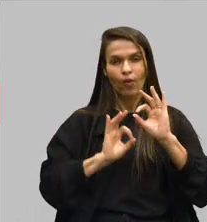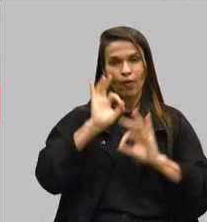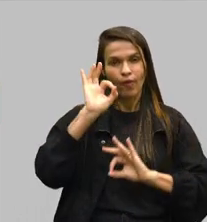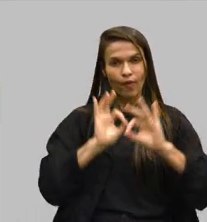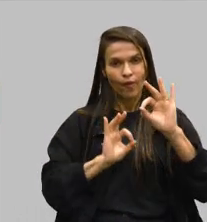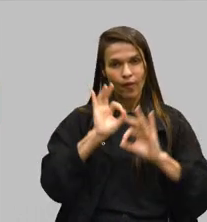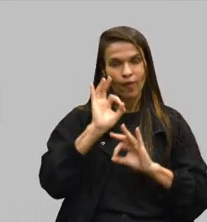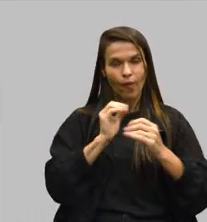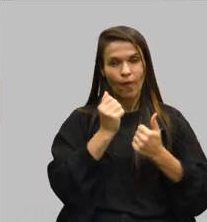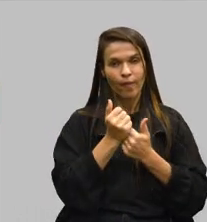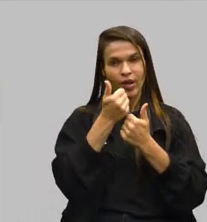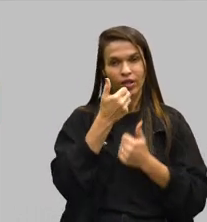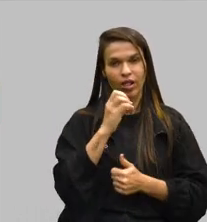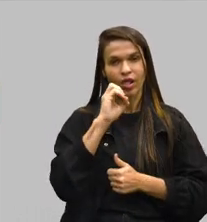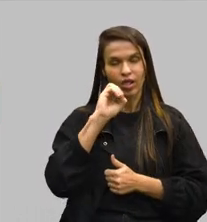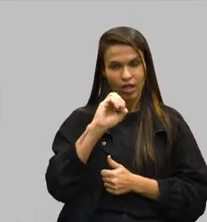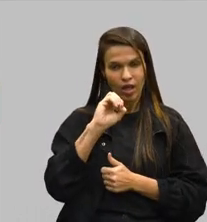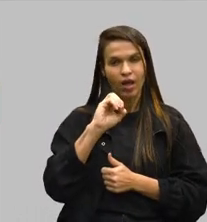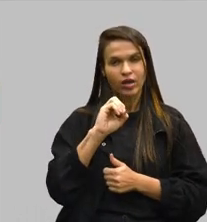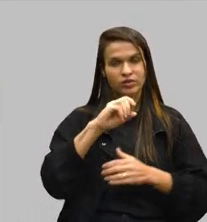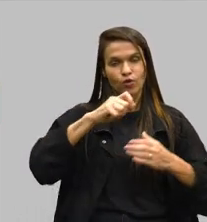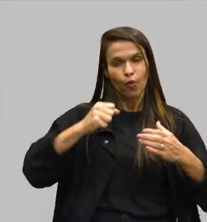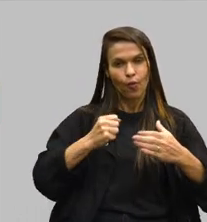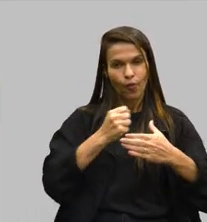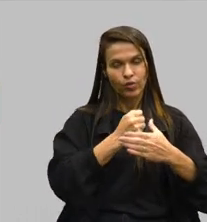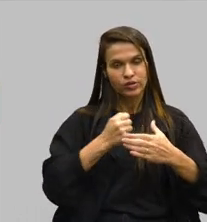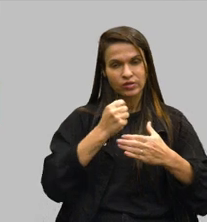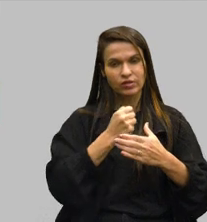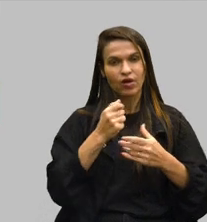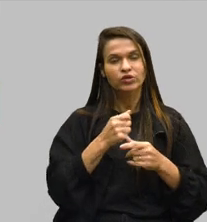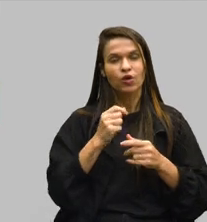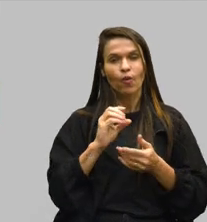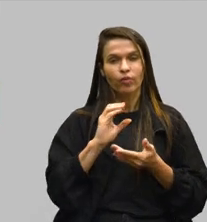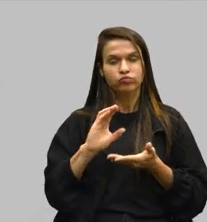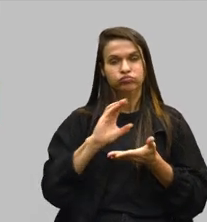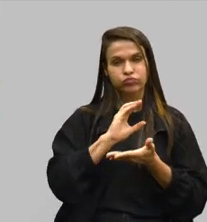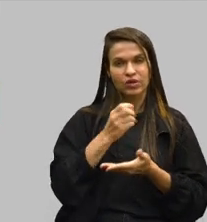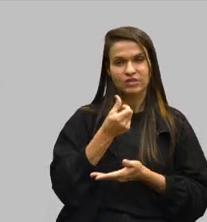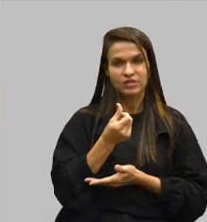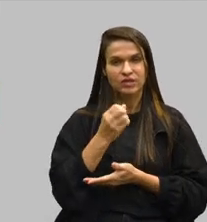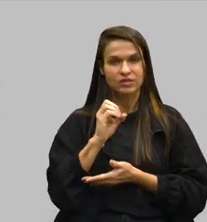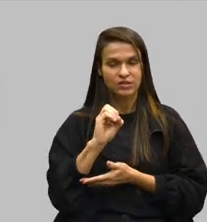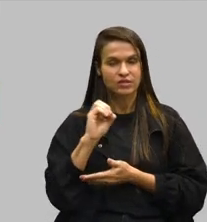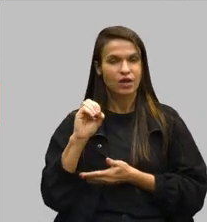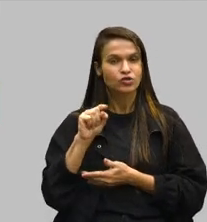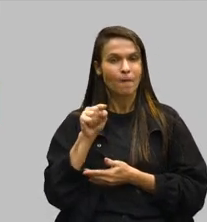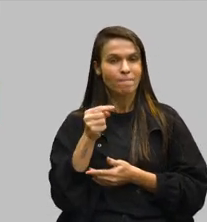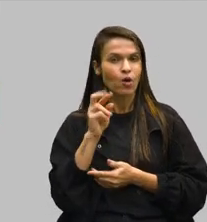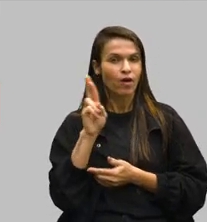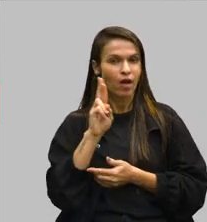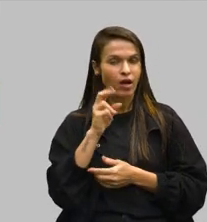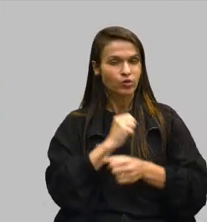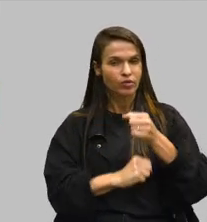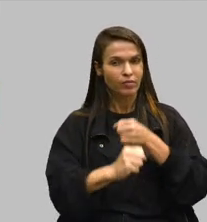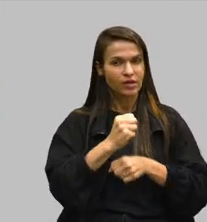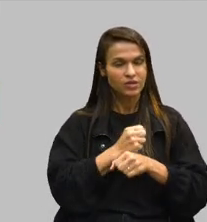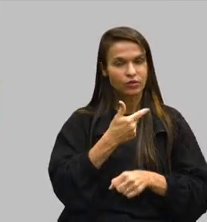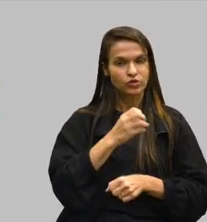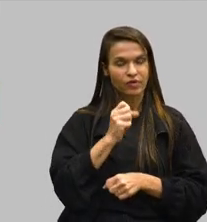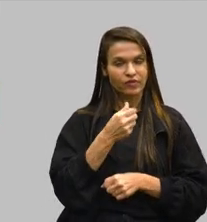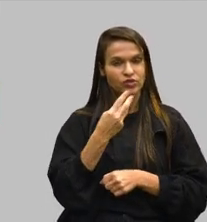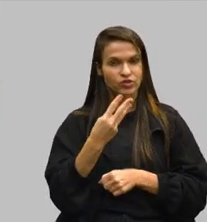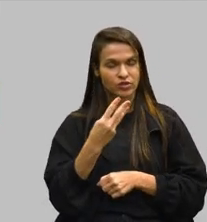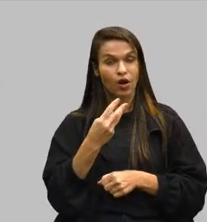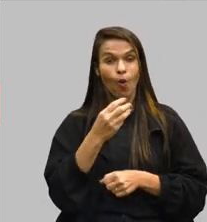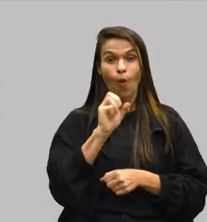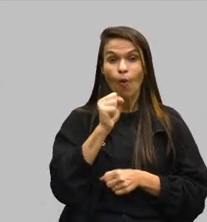comunitárias de quatro municípios, por meio de um repasso total de R$ 666 mil, do ano passado, em 2023. Oito